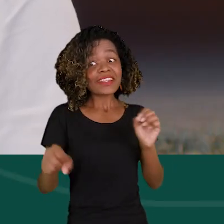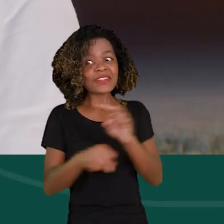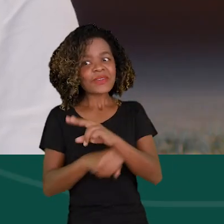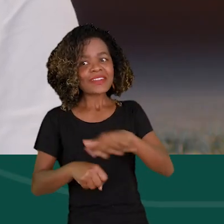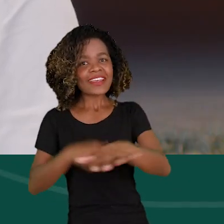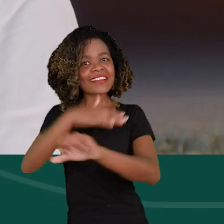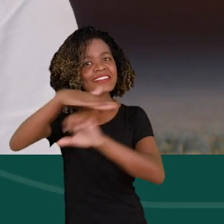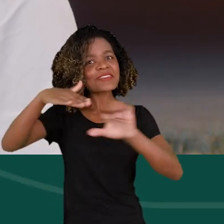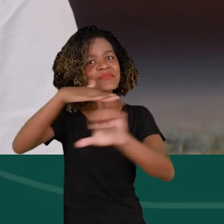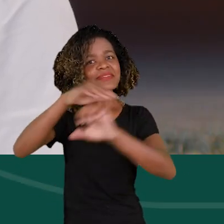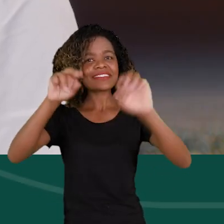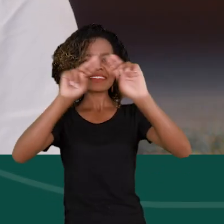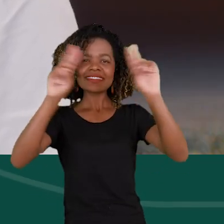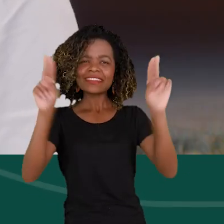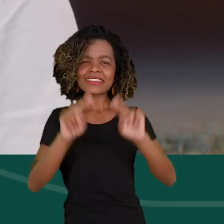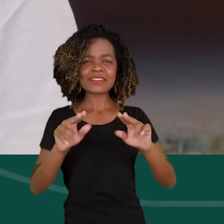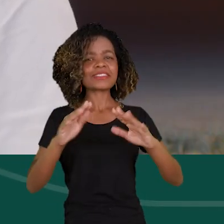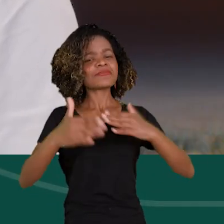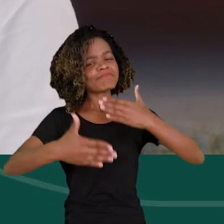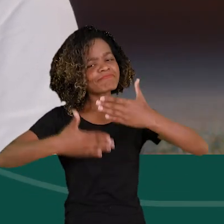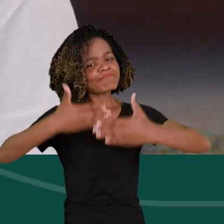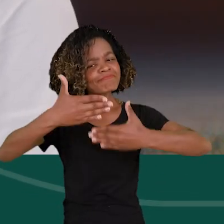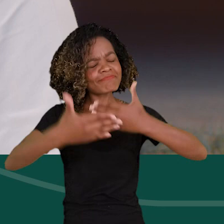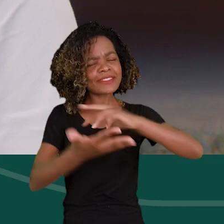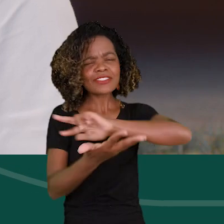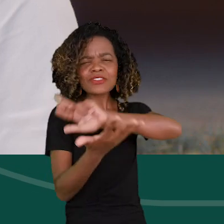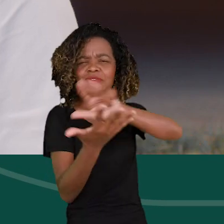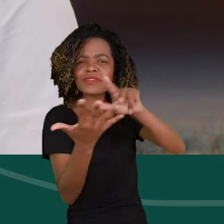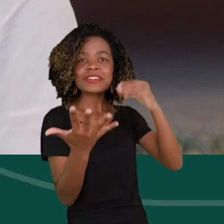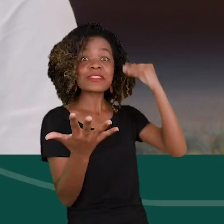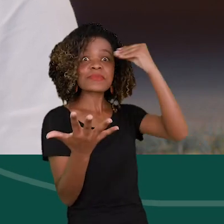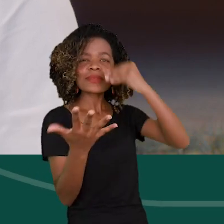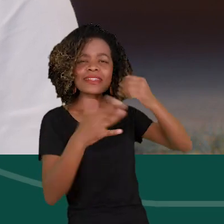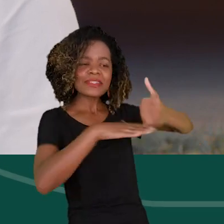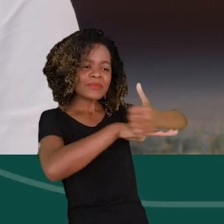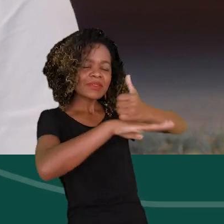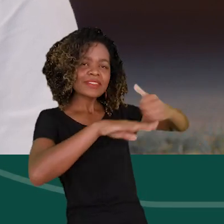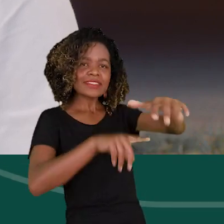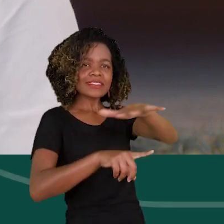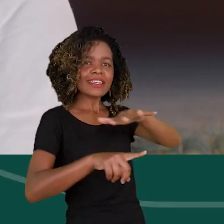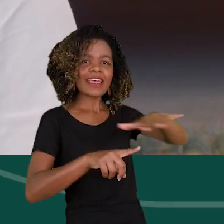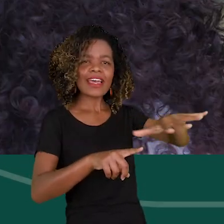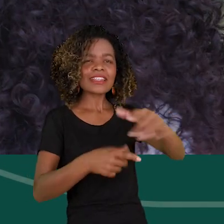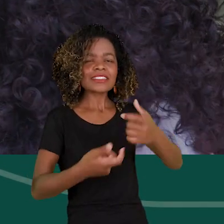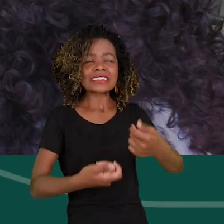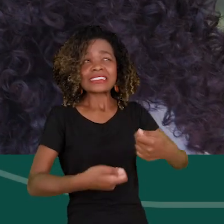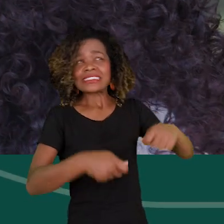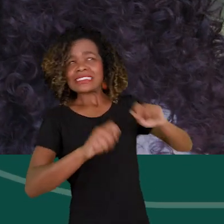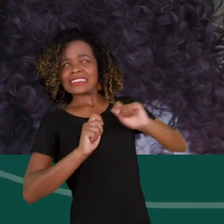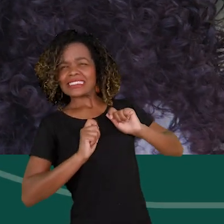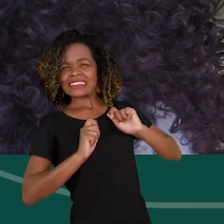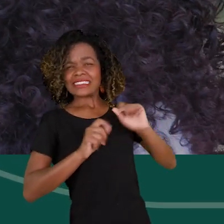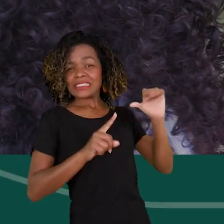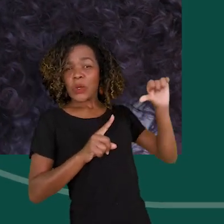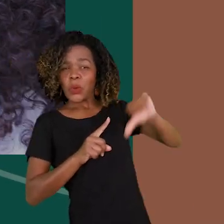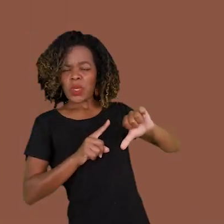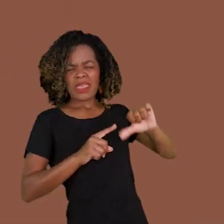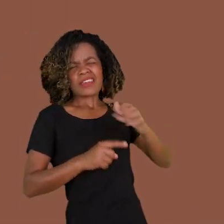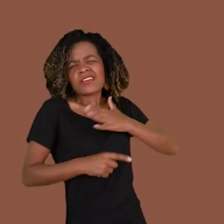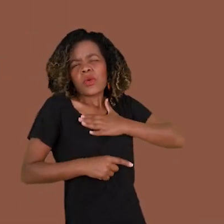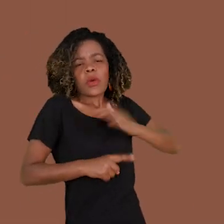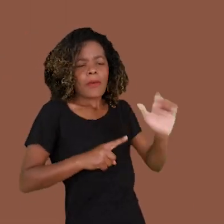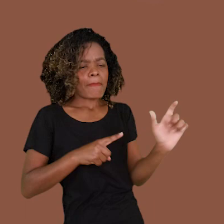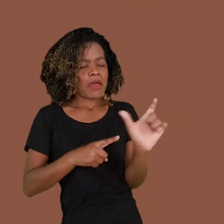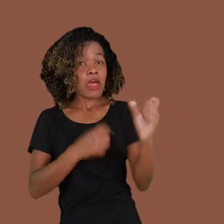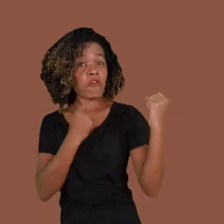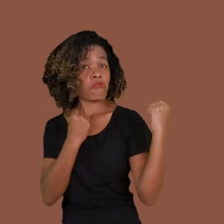depois de inúmeras experiências profissionais que me fizeram muito mal. Eu não gosto da palavra força, porque